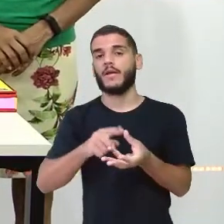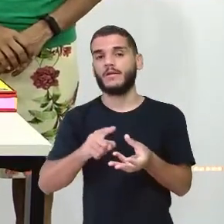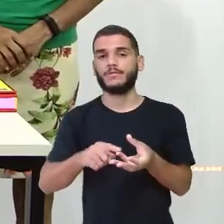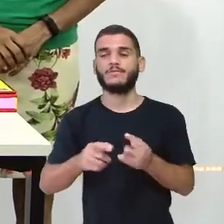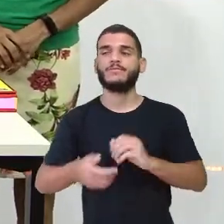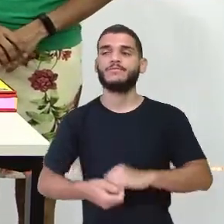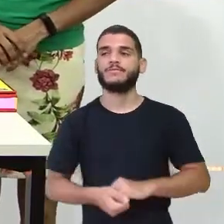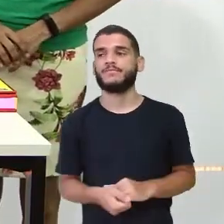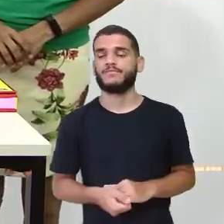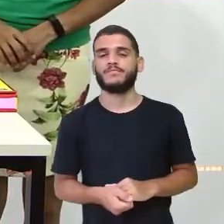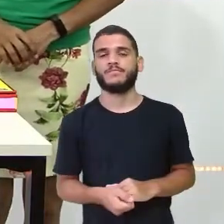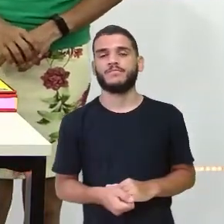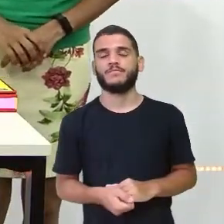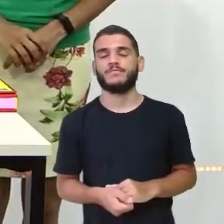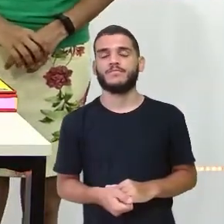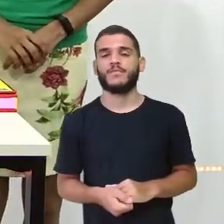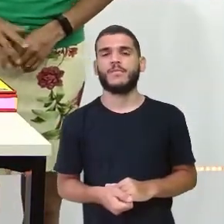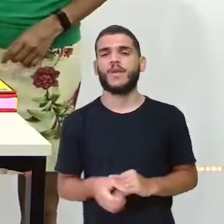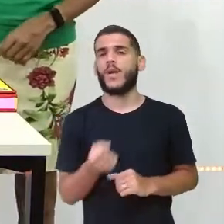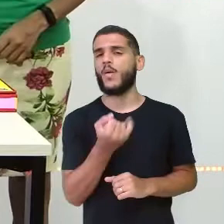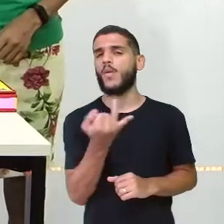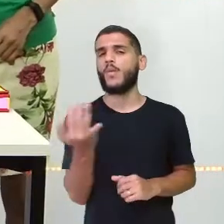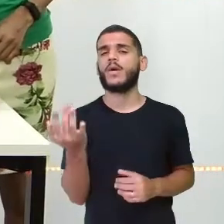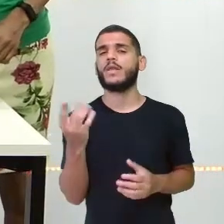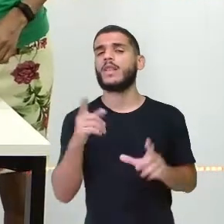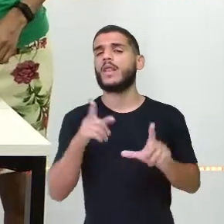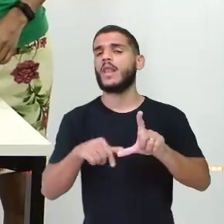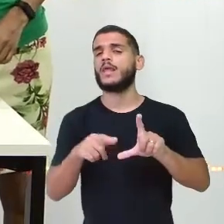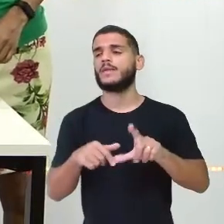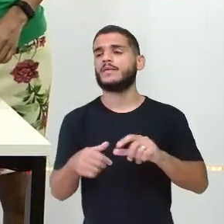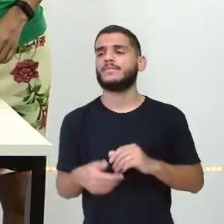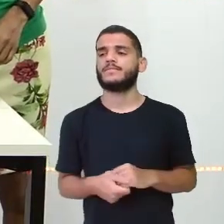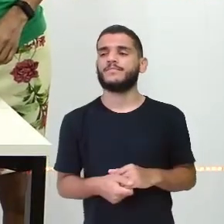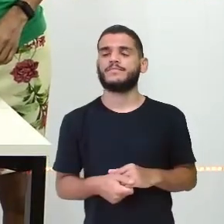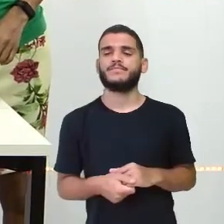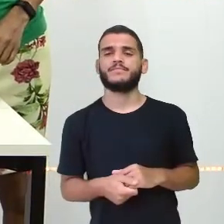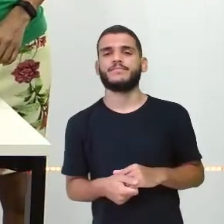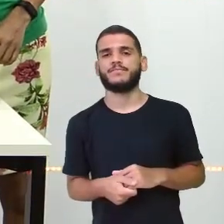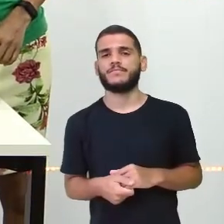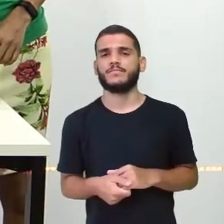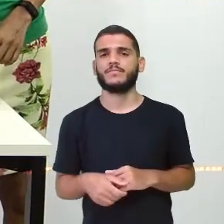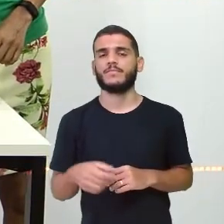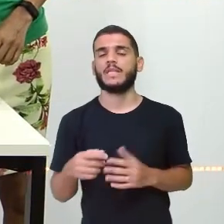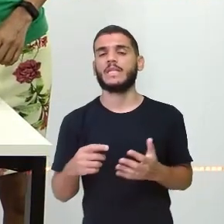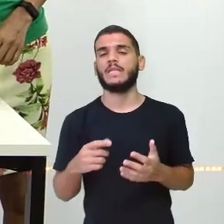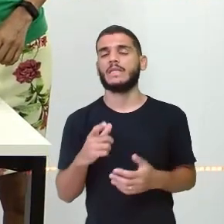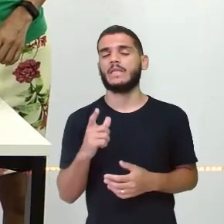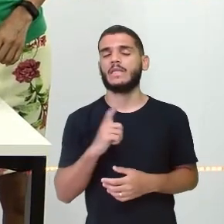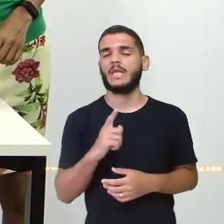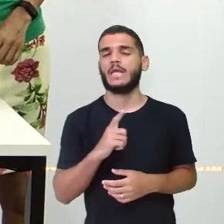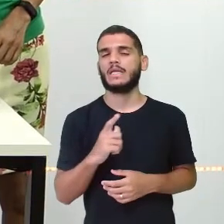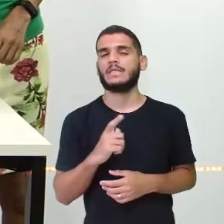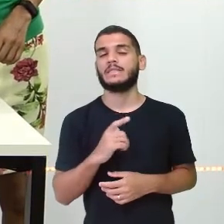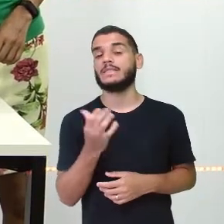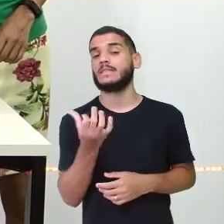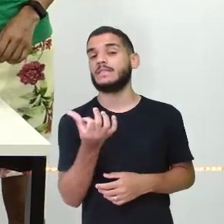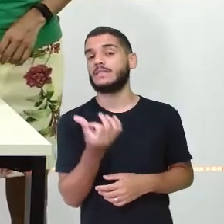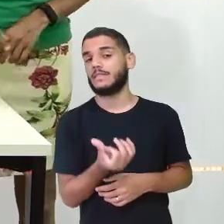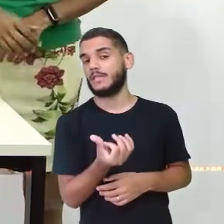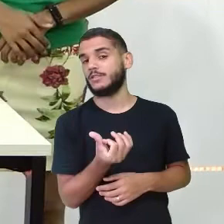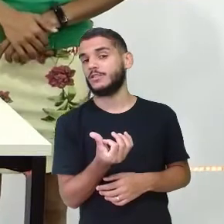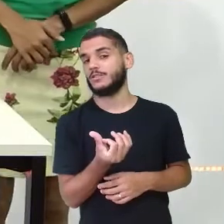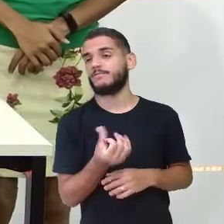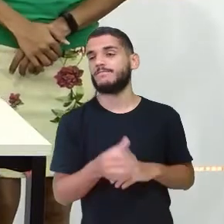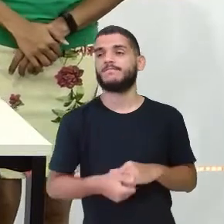professora Josi? Vamos contar. Vamos contar. Letrinhas. Bora contar as letrinhas. Uma, duas, três, quatro, cinco, seis.